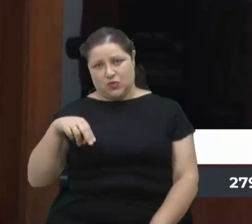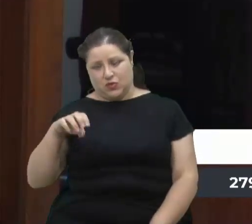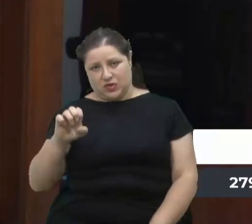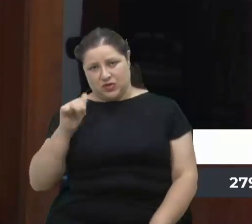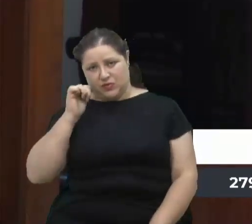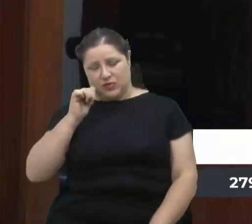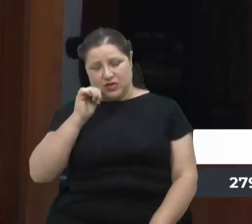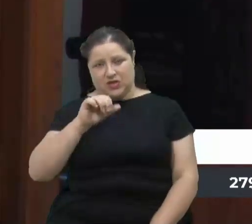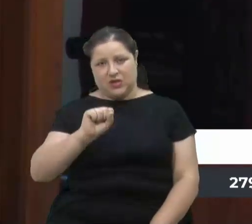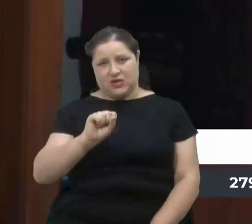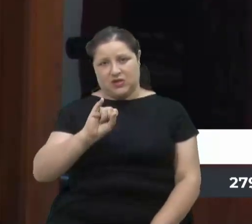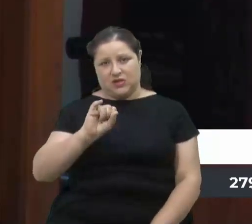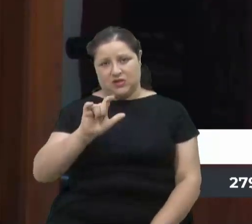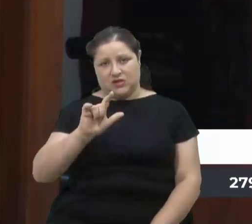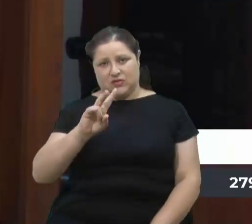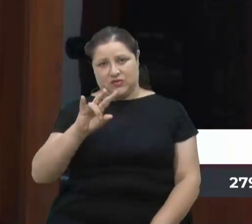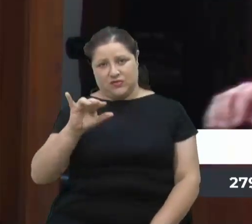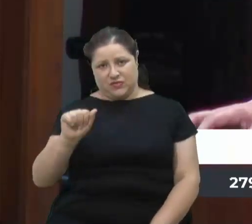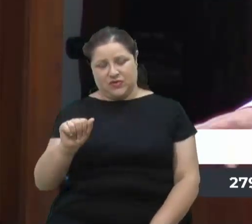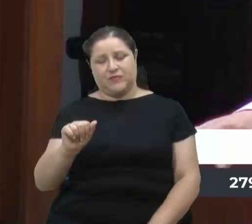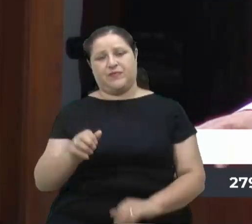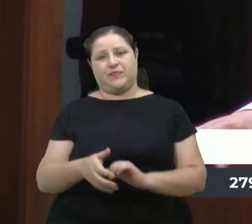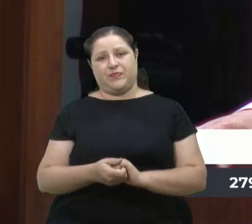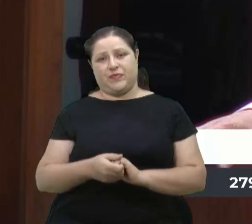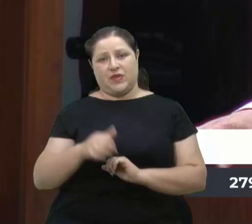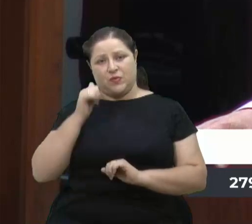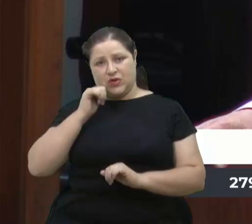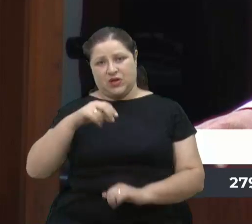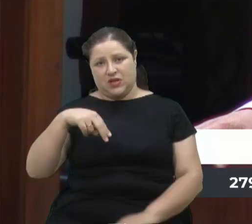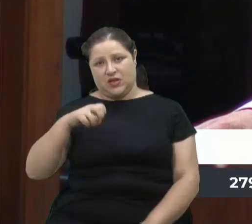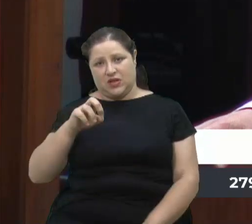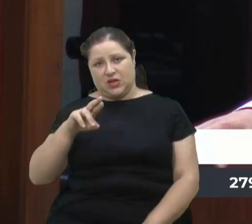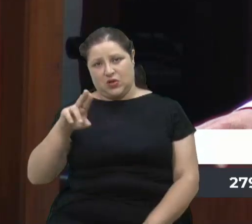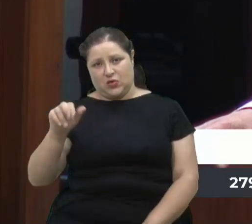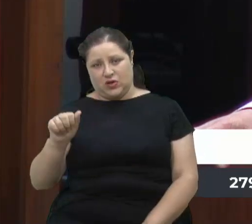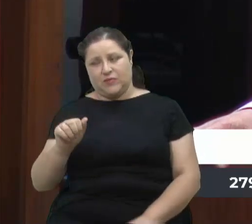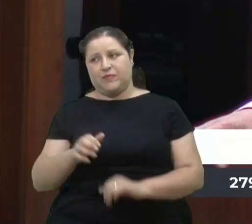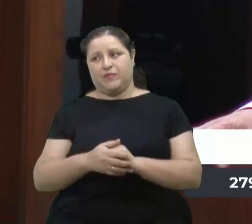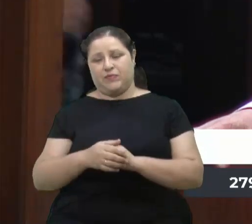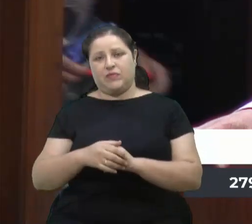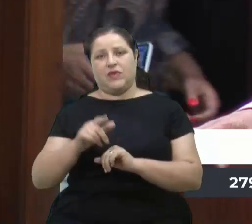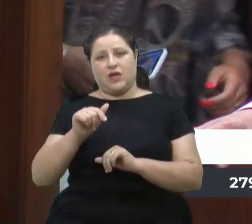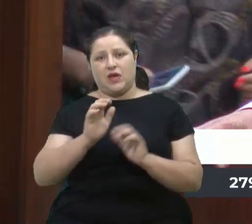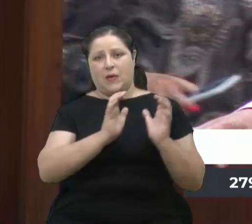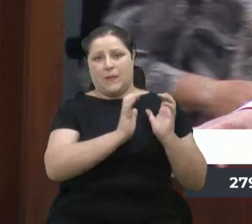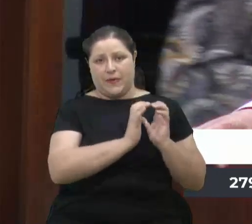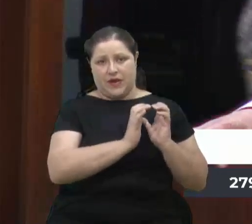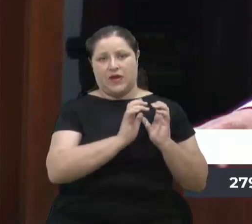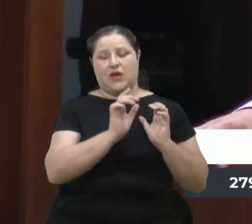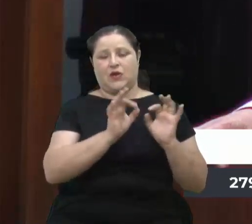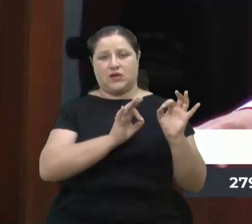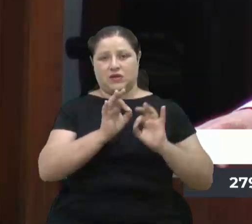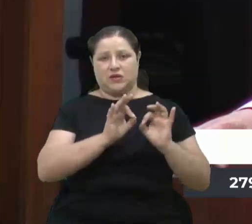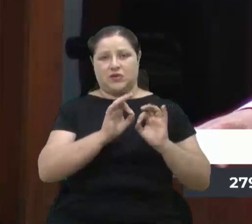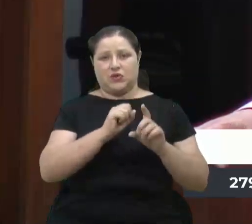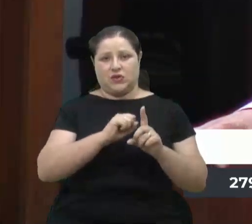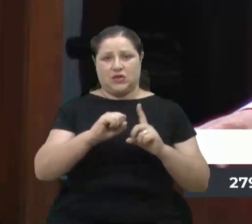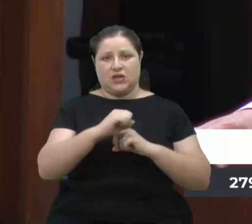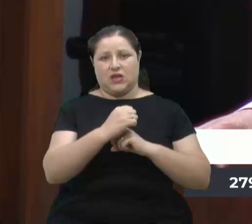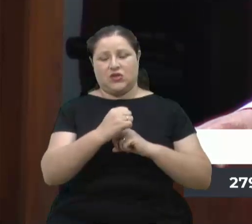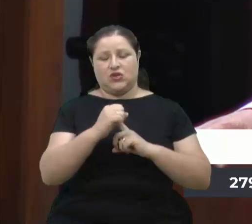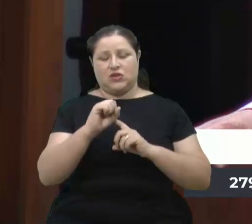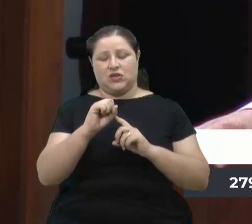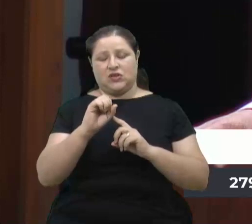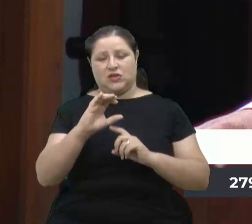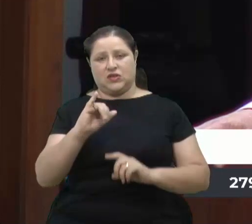pessoal de casa conhecer um pouquinho, a APAI é uma organização da sociedade civil beneficente de assistência social. Ela